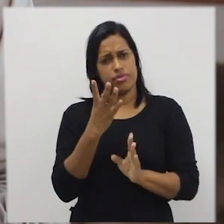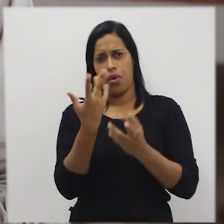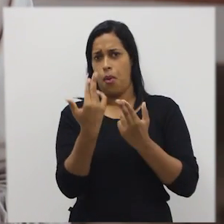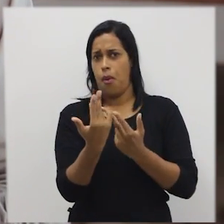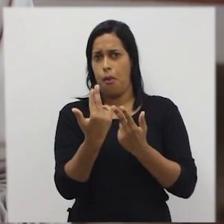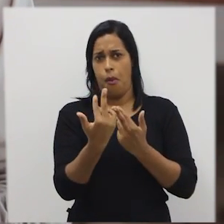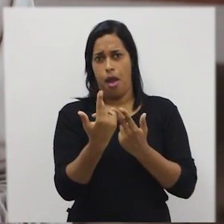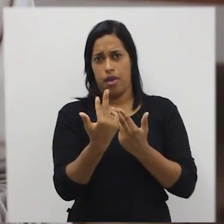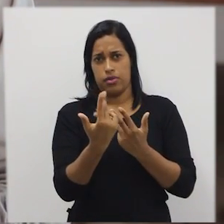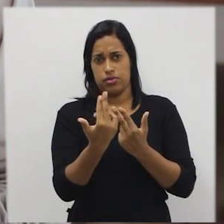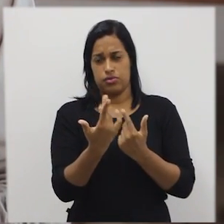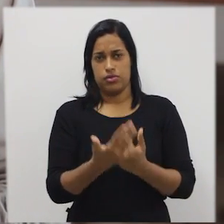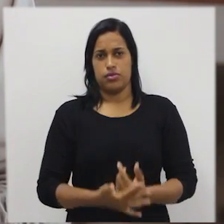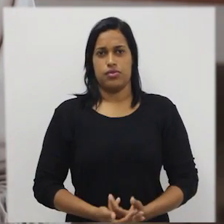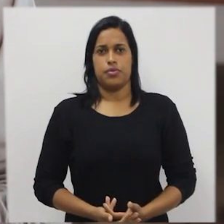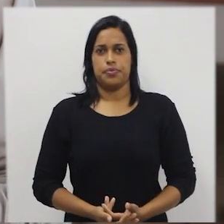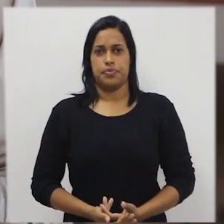idênticas.